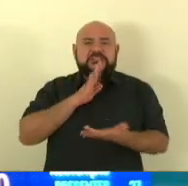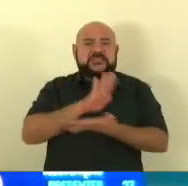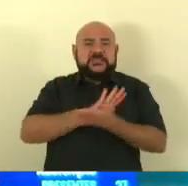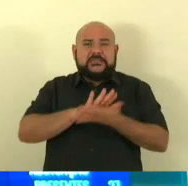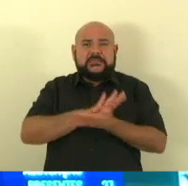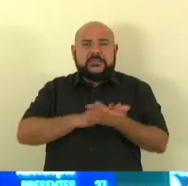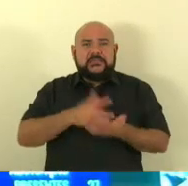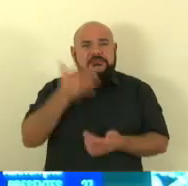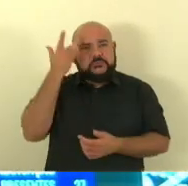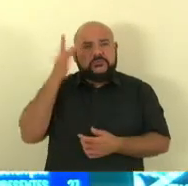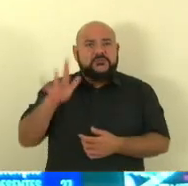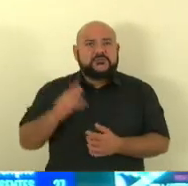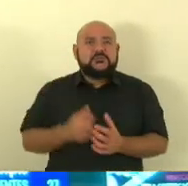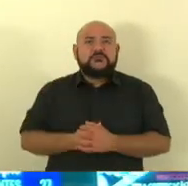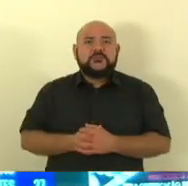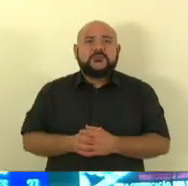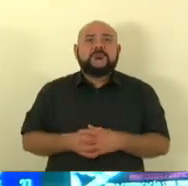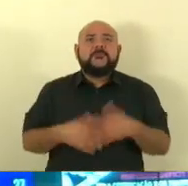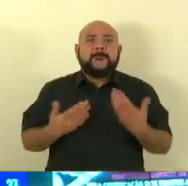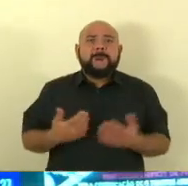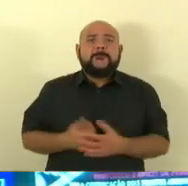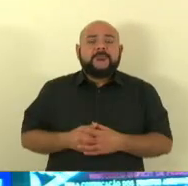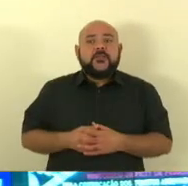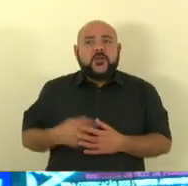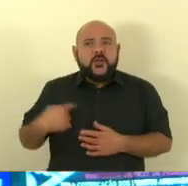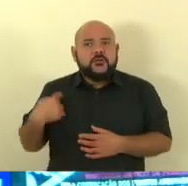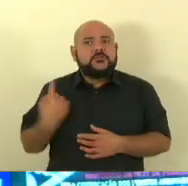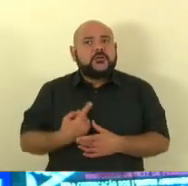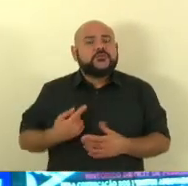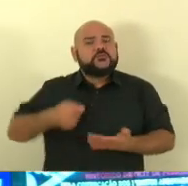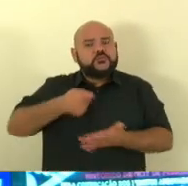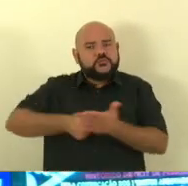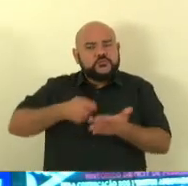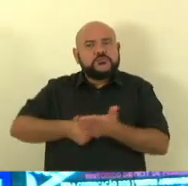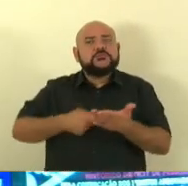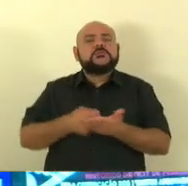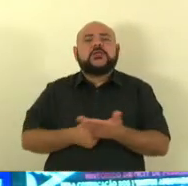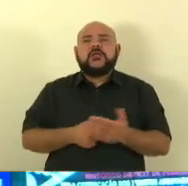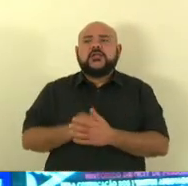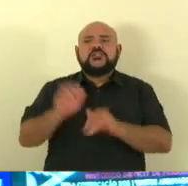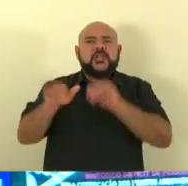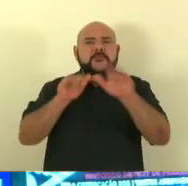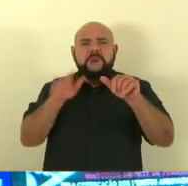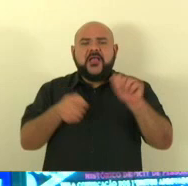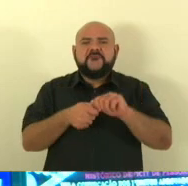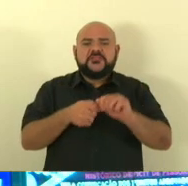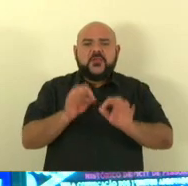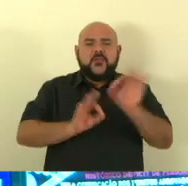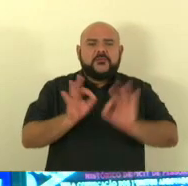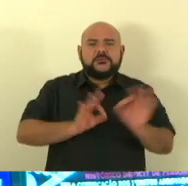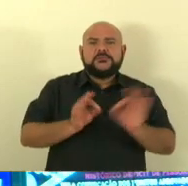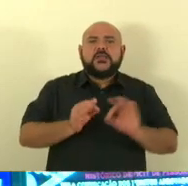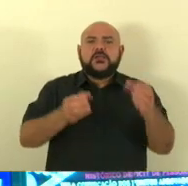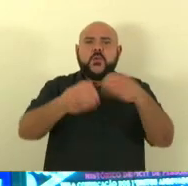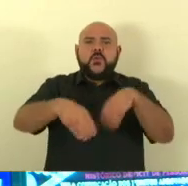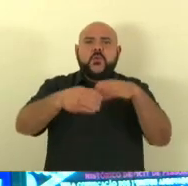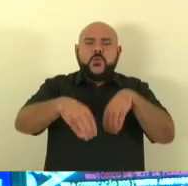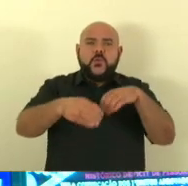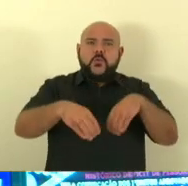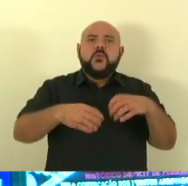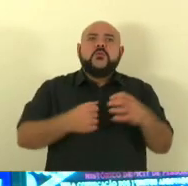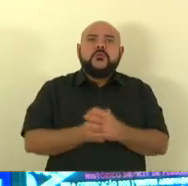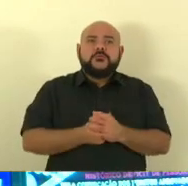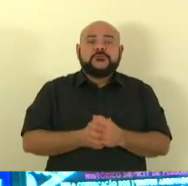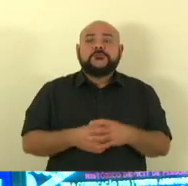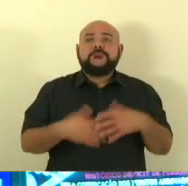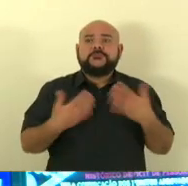certeza que a gente vai seguir aqui cobrando valorização convocação concurso público reconhecimento esse é